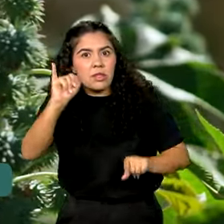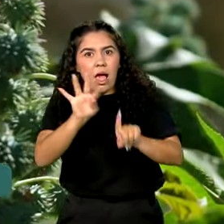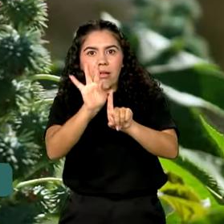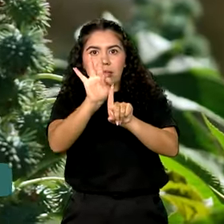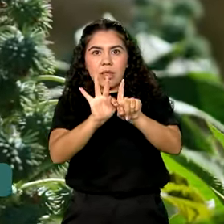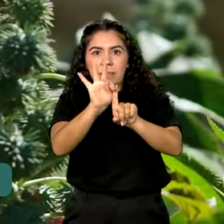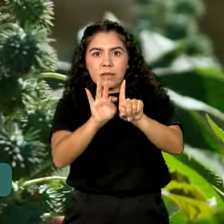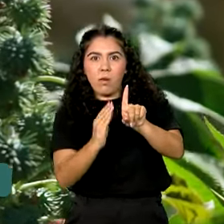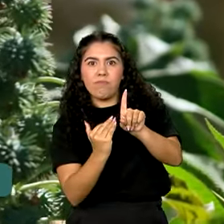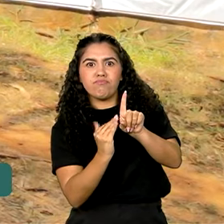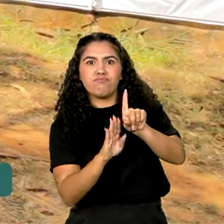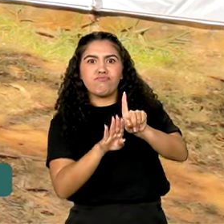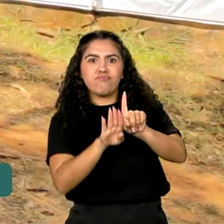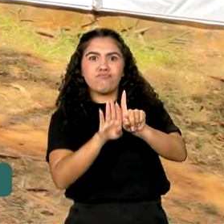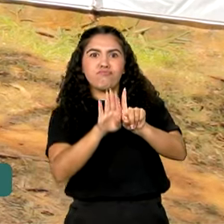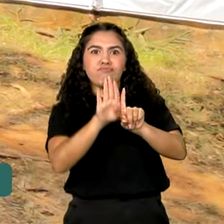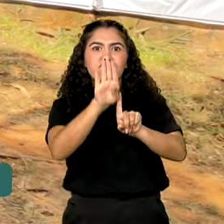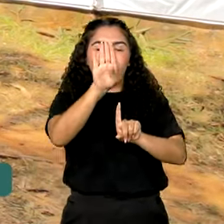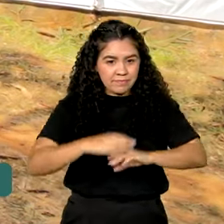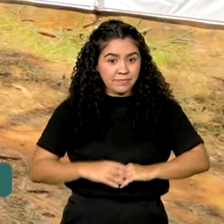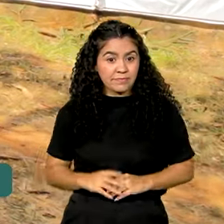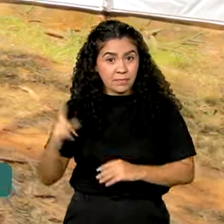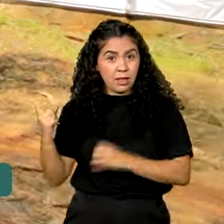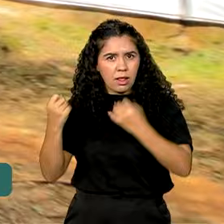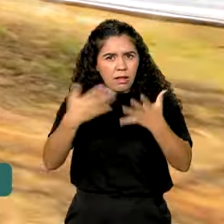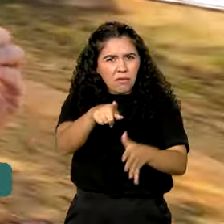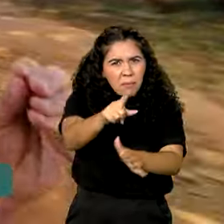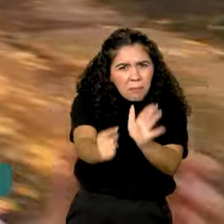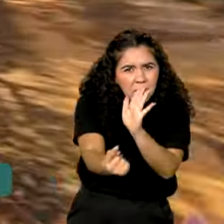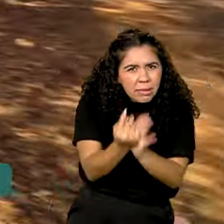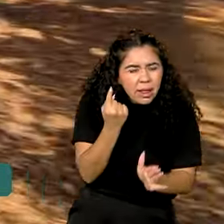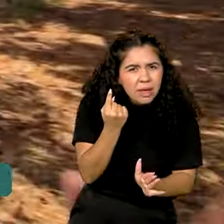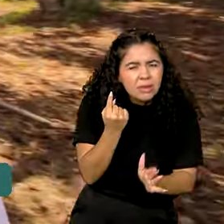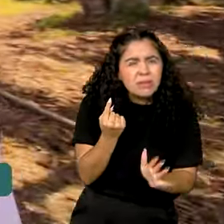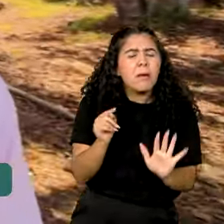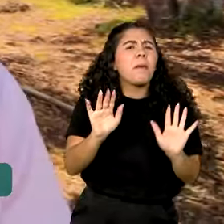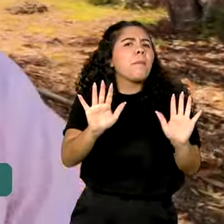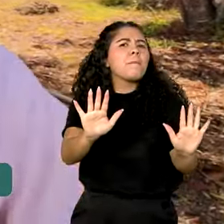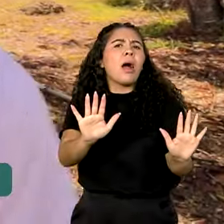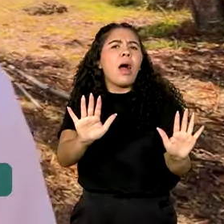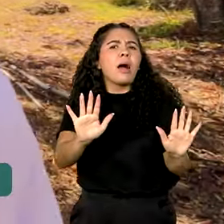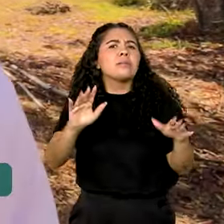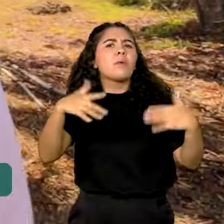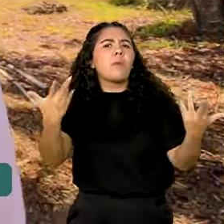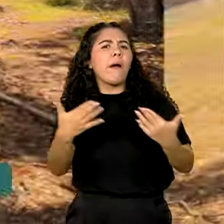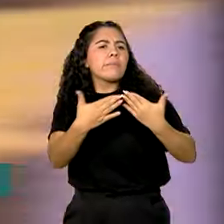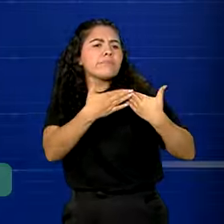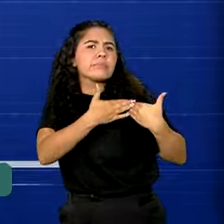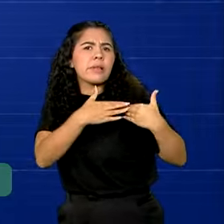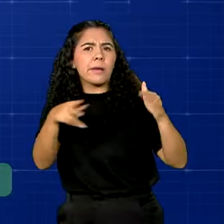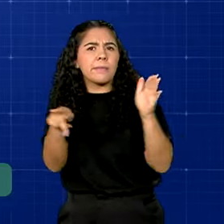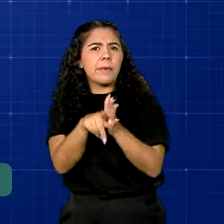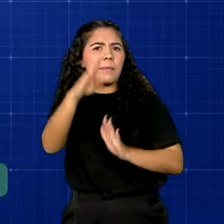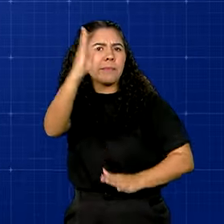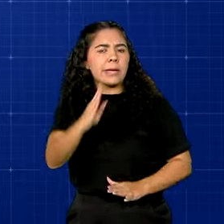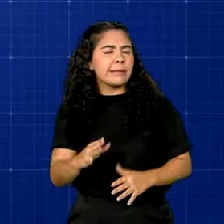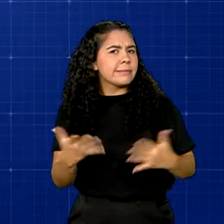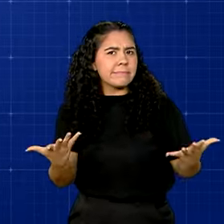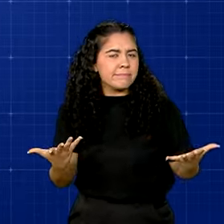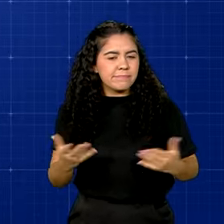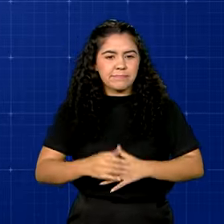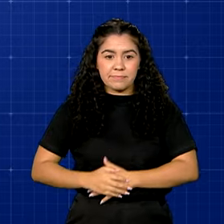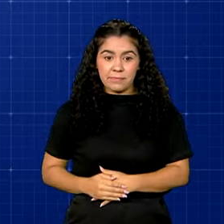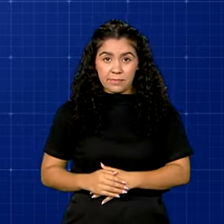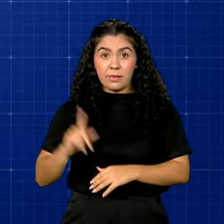temperatura do planeta. Nessa hora, você me pergunta, mas qual é o papel do Brasil nisso tudo? Como presidente